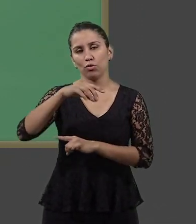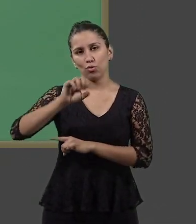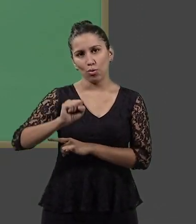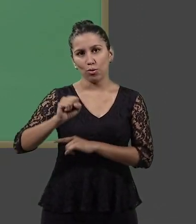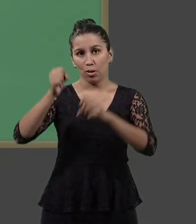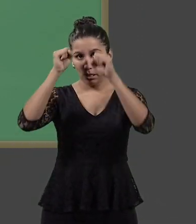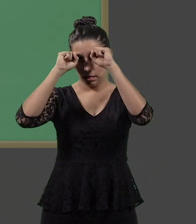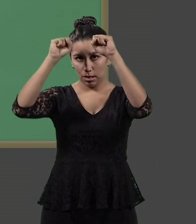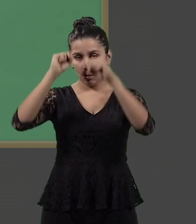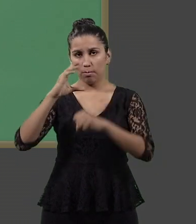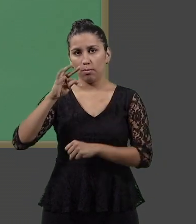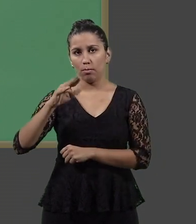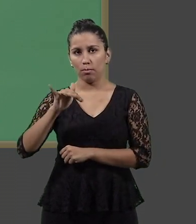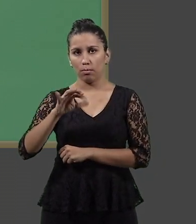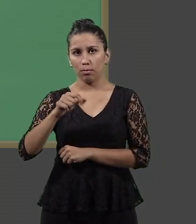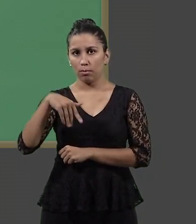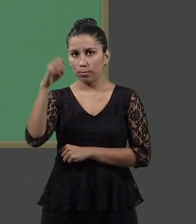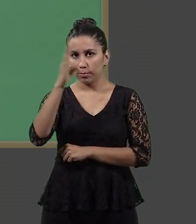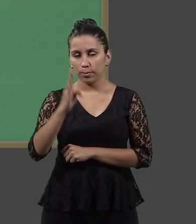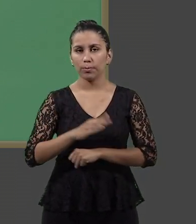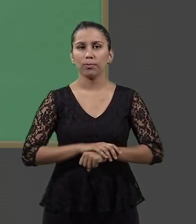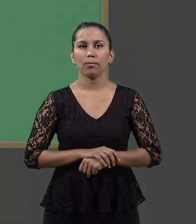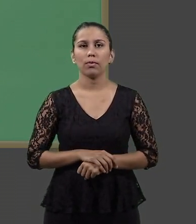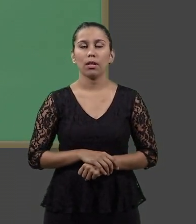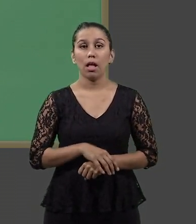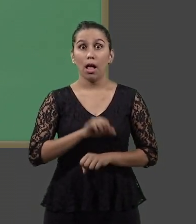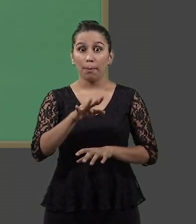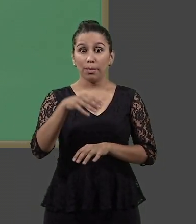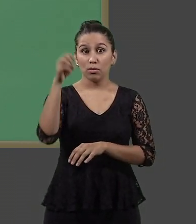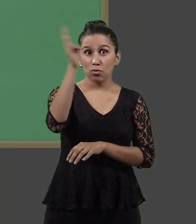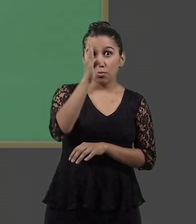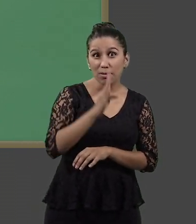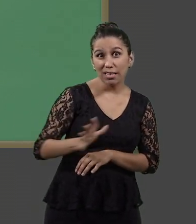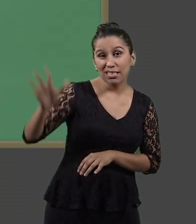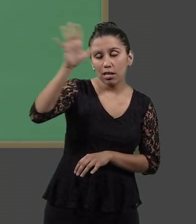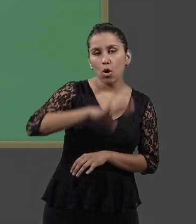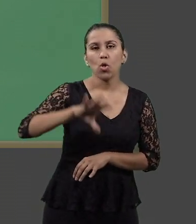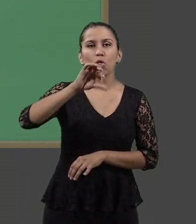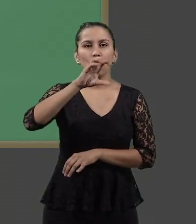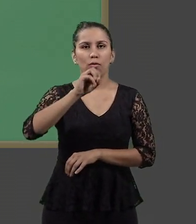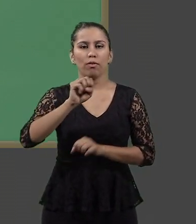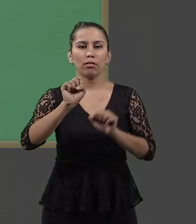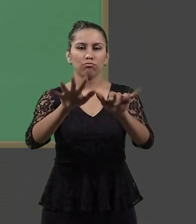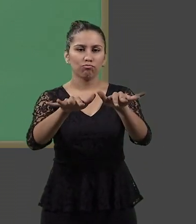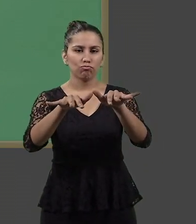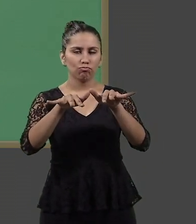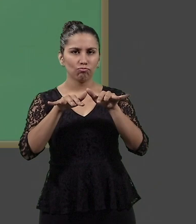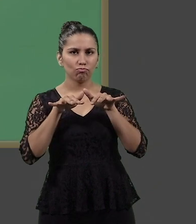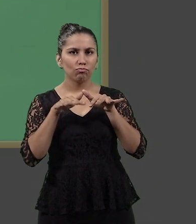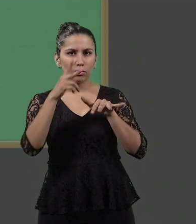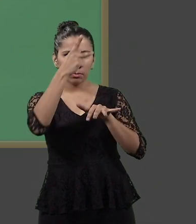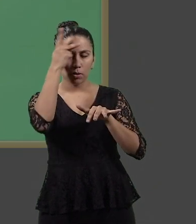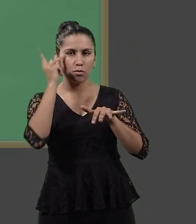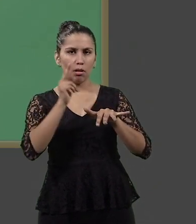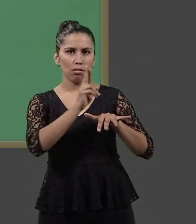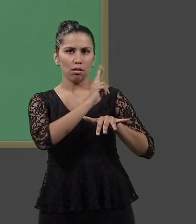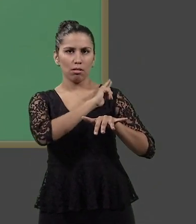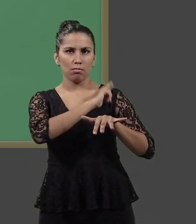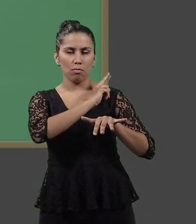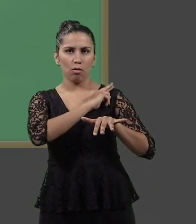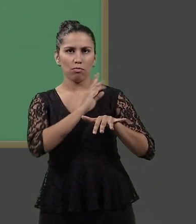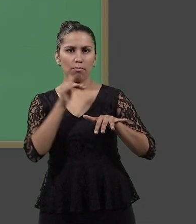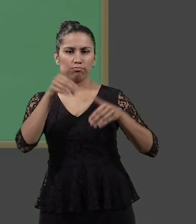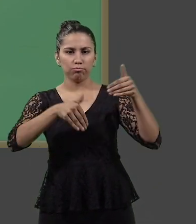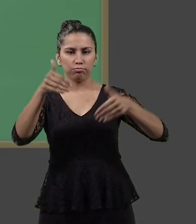brasileiros. No Brasil inteiro, 90 auditores participaram do trabalho e 580 escolas foram visitadas, de